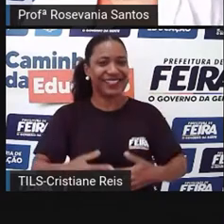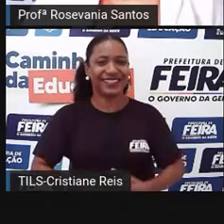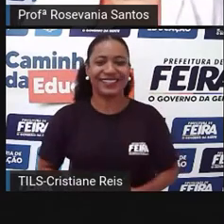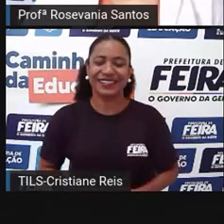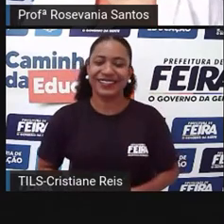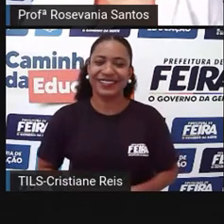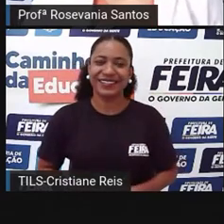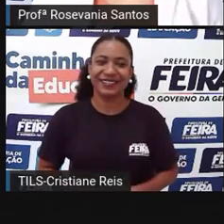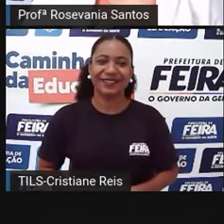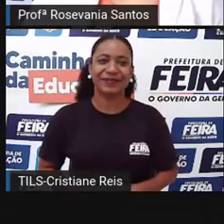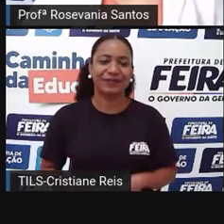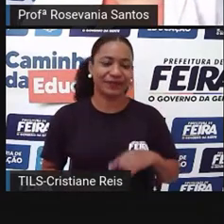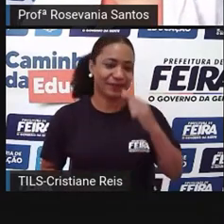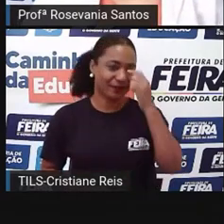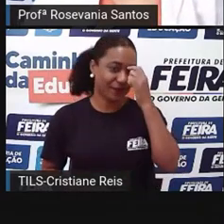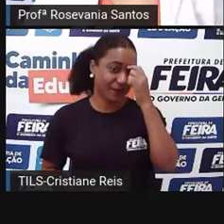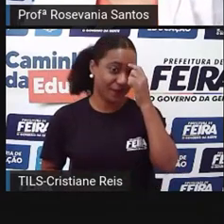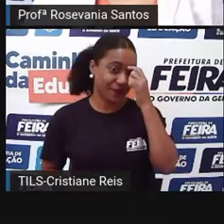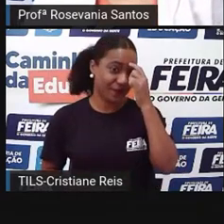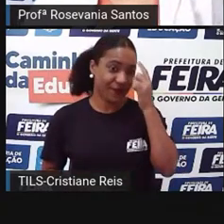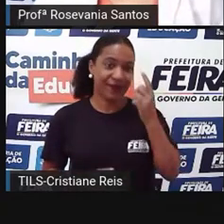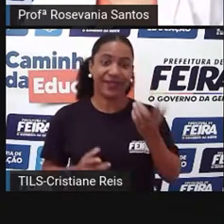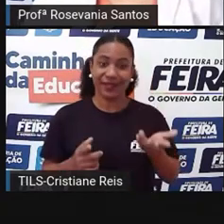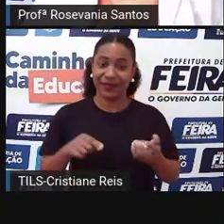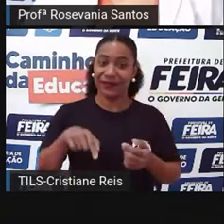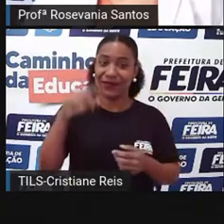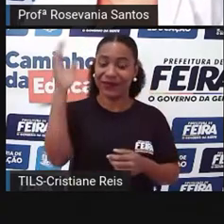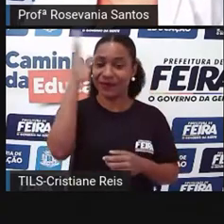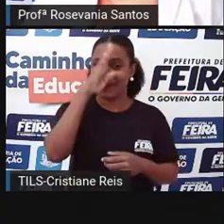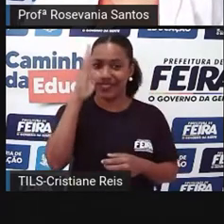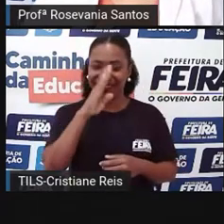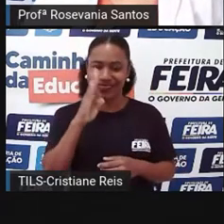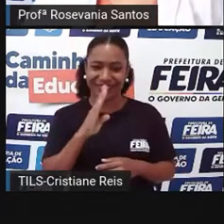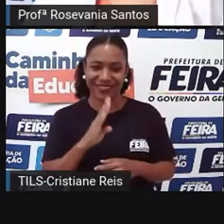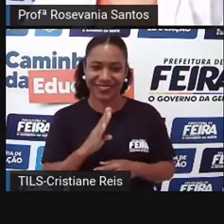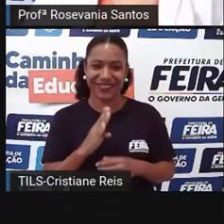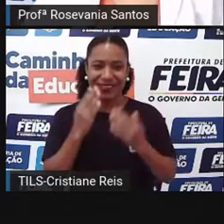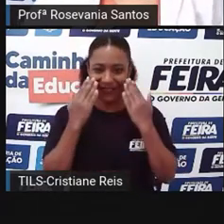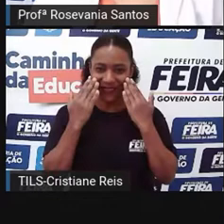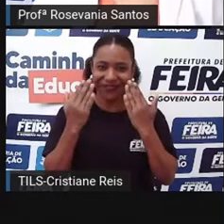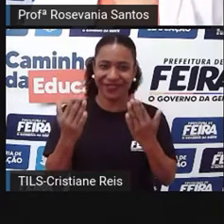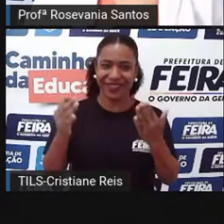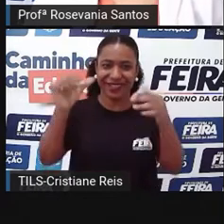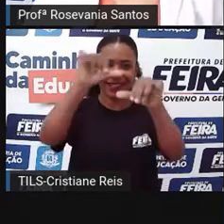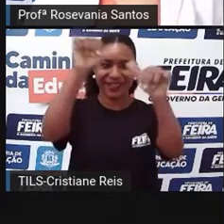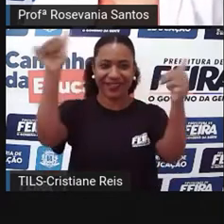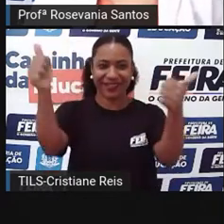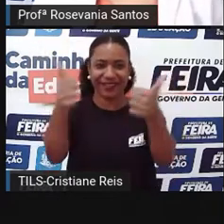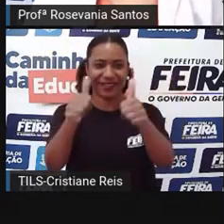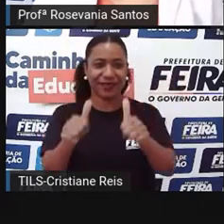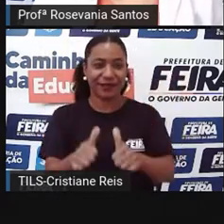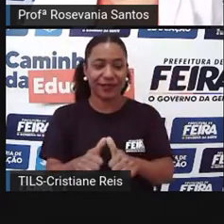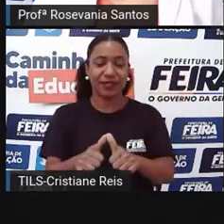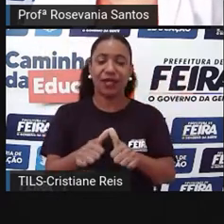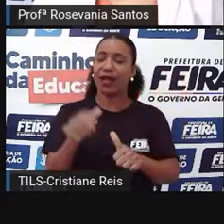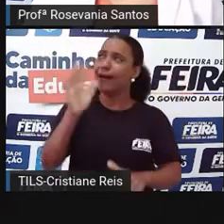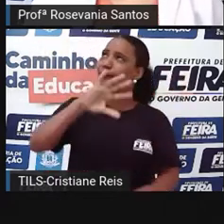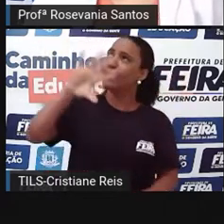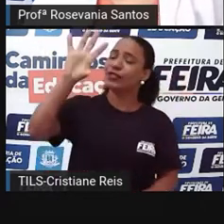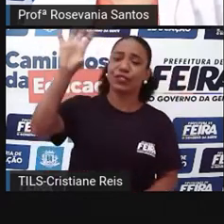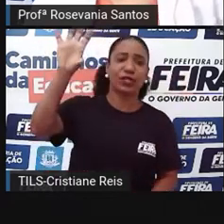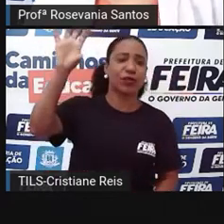vamos começar. Então, Brasil, né, aqui, nosso mapinha do Brasil, e nós vamos falar da região nordeste.